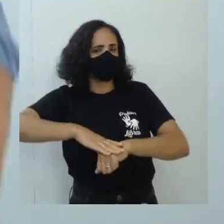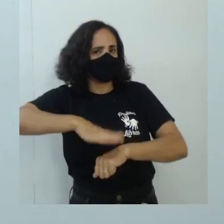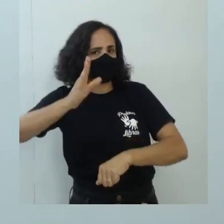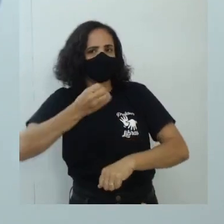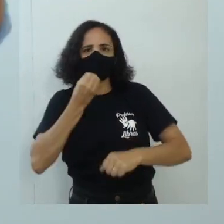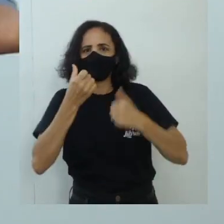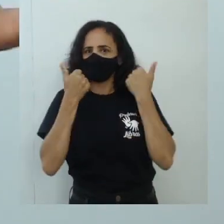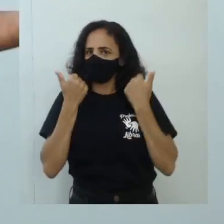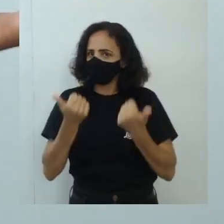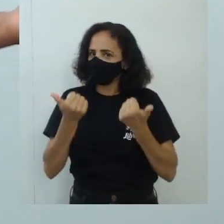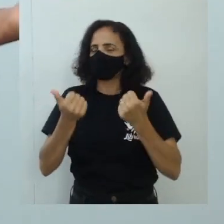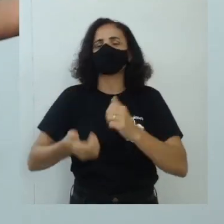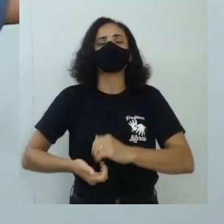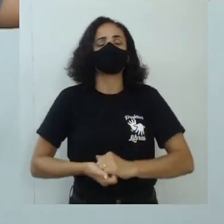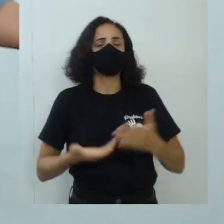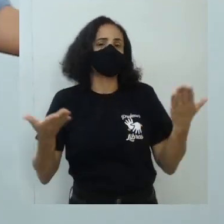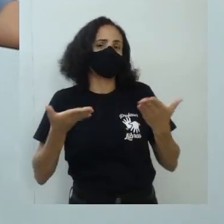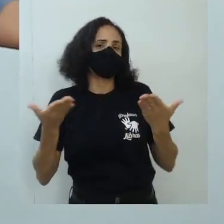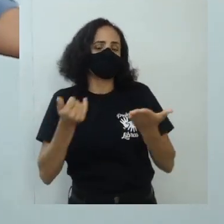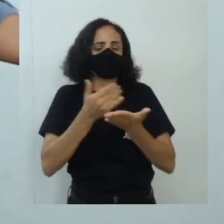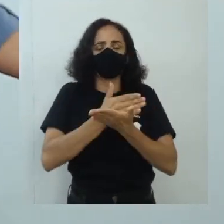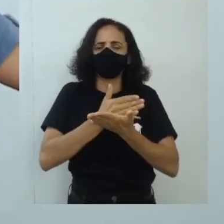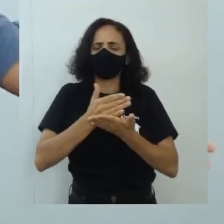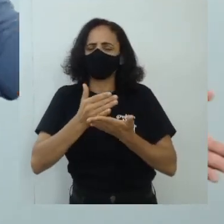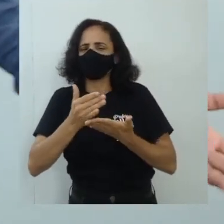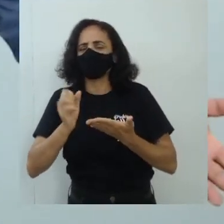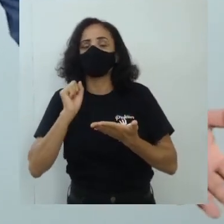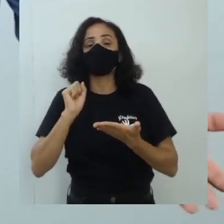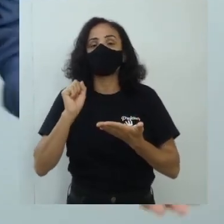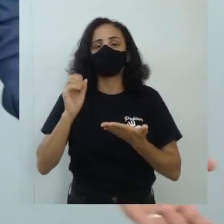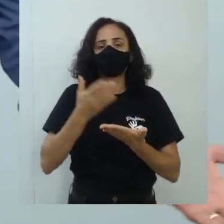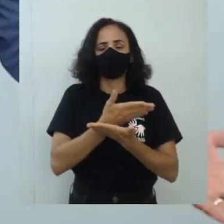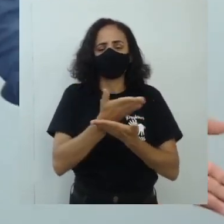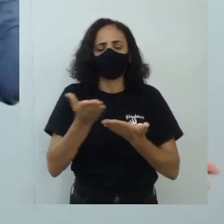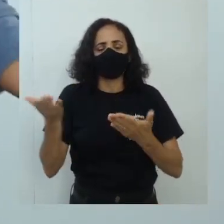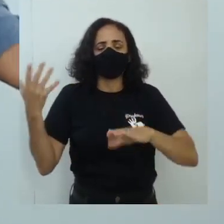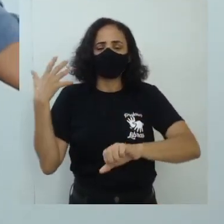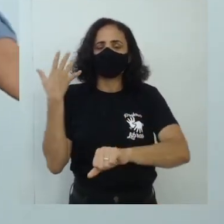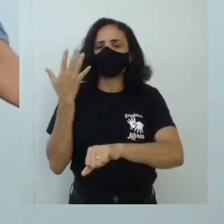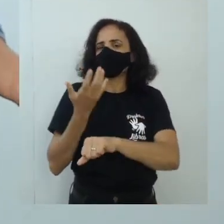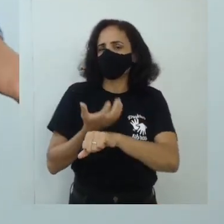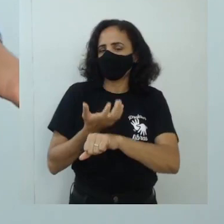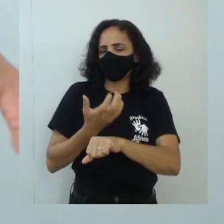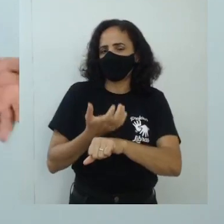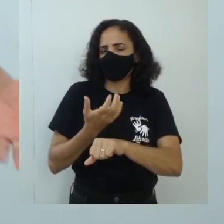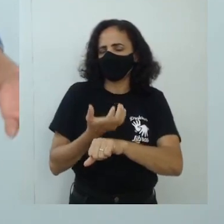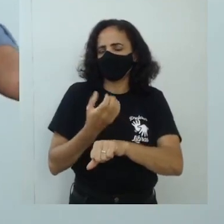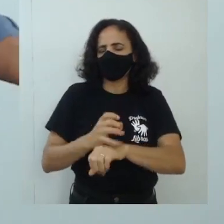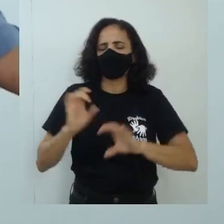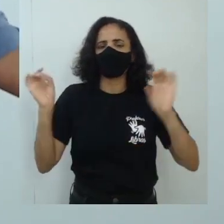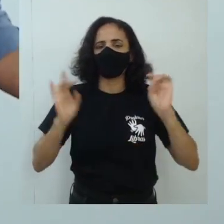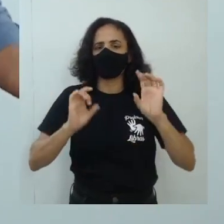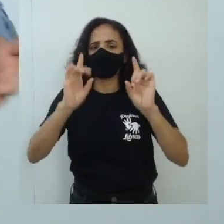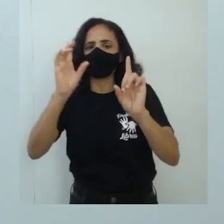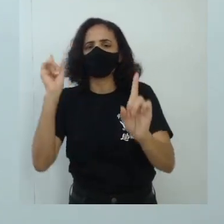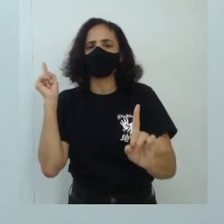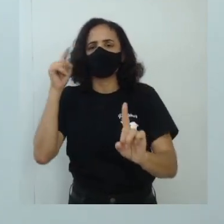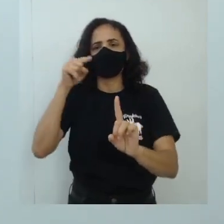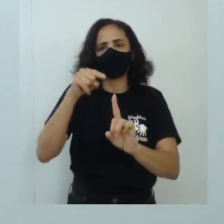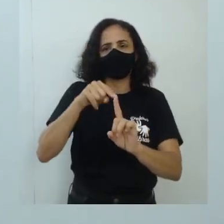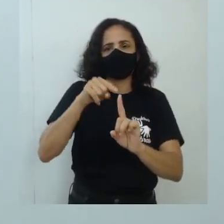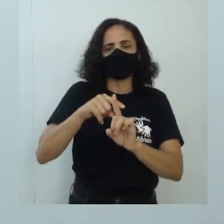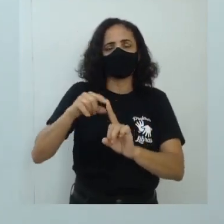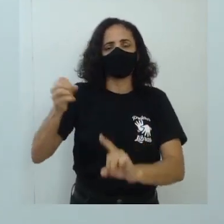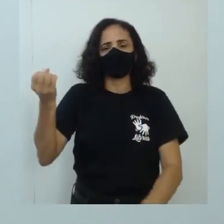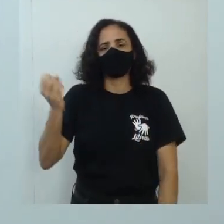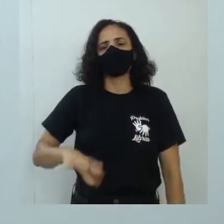mais, tá bom? E nada melhor do que começar tudo isso com essa disciplina tão especial e tão essencial, chamada